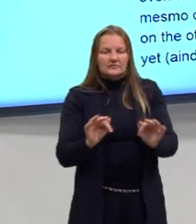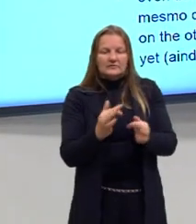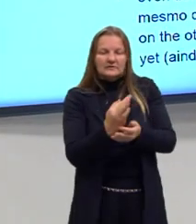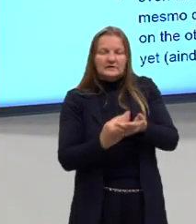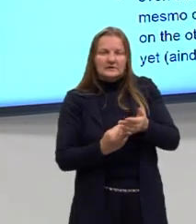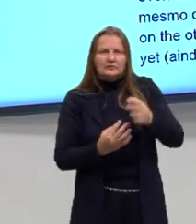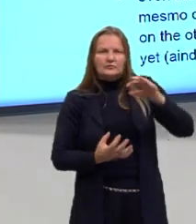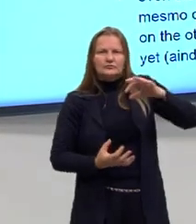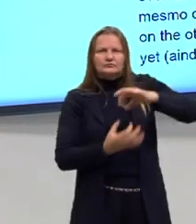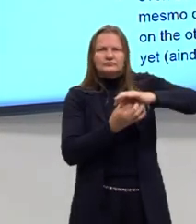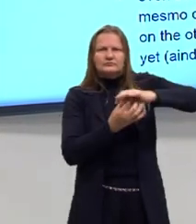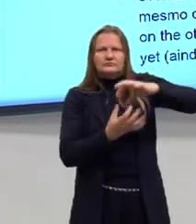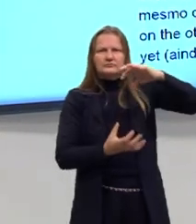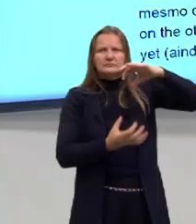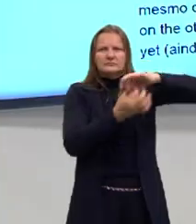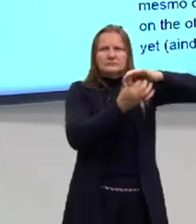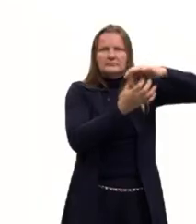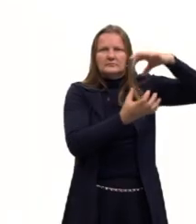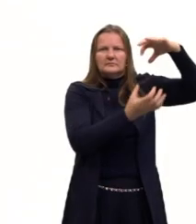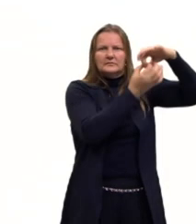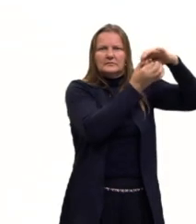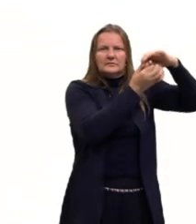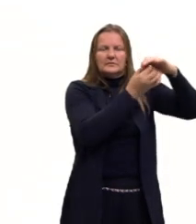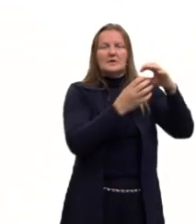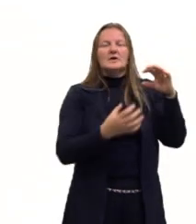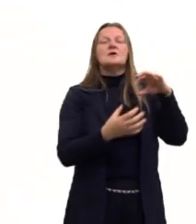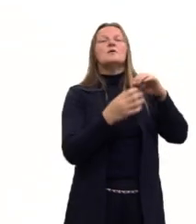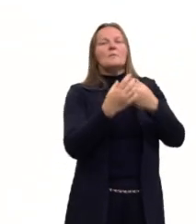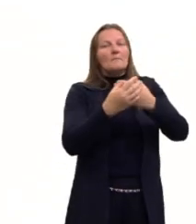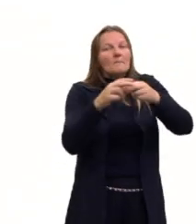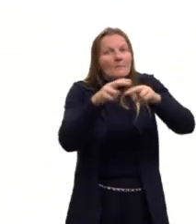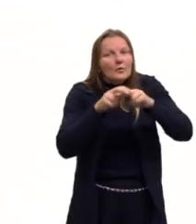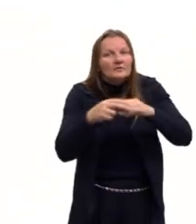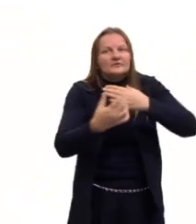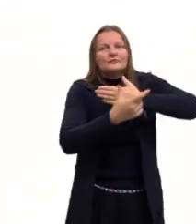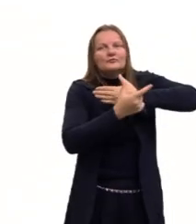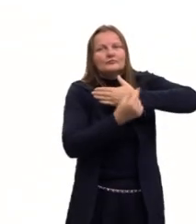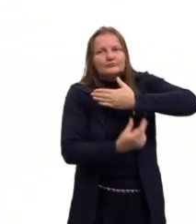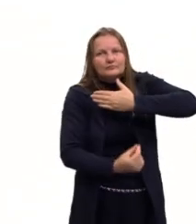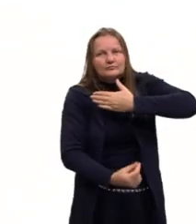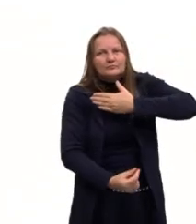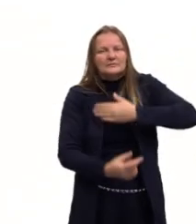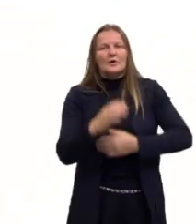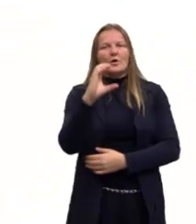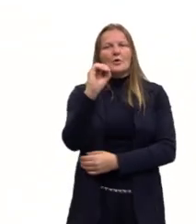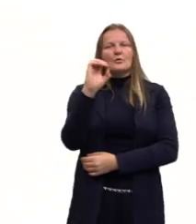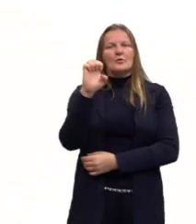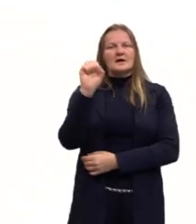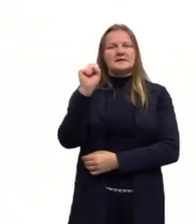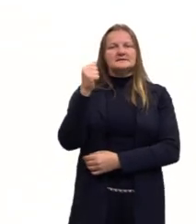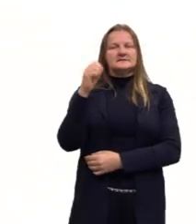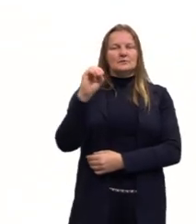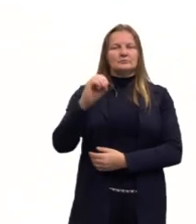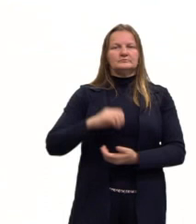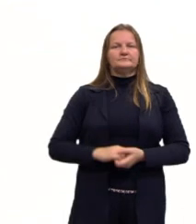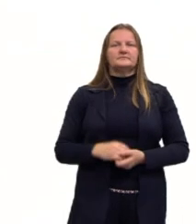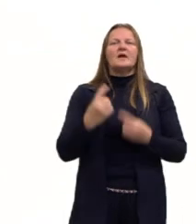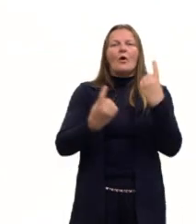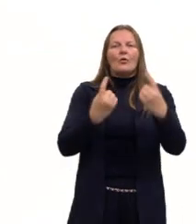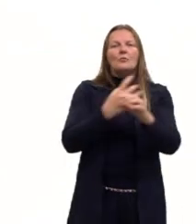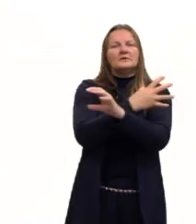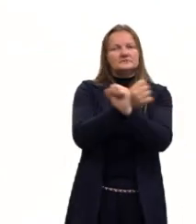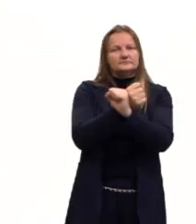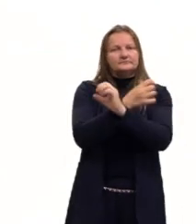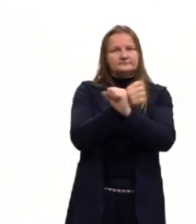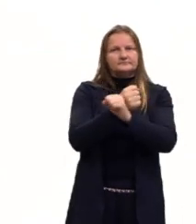E, automaticamente, elementos de coesão, né? Que é o que nós estamos estudando hoje. Eu trago, então, algumas conjunções. Eu trouxe